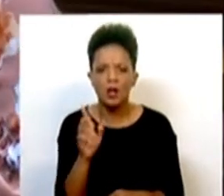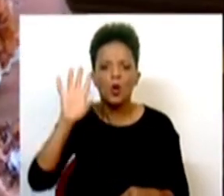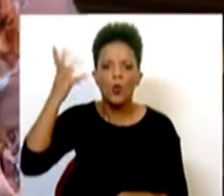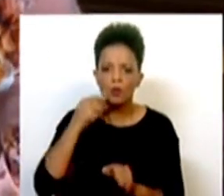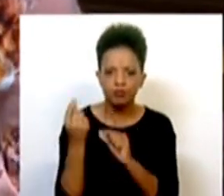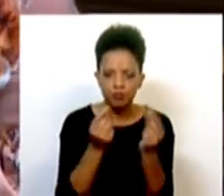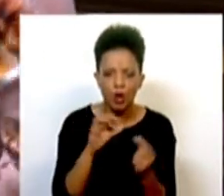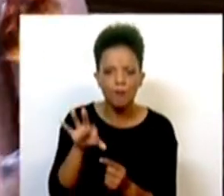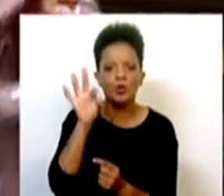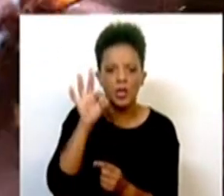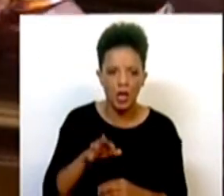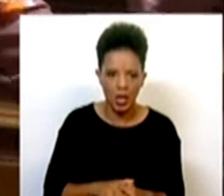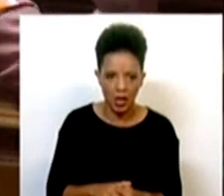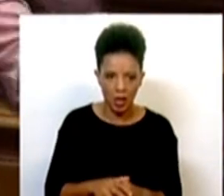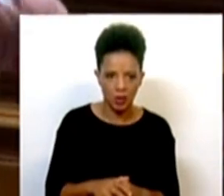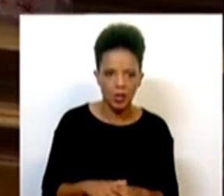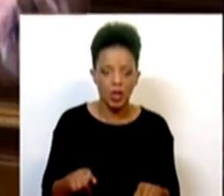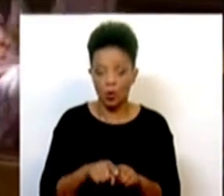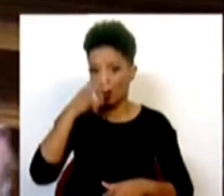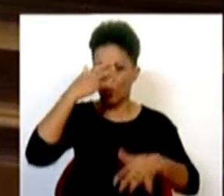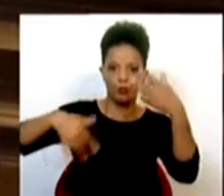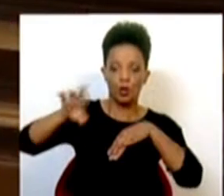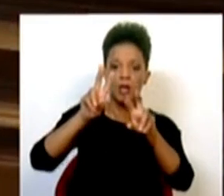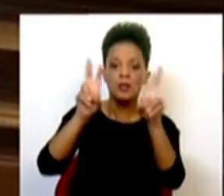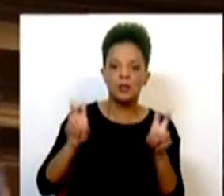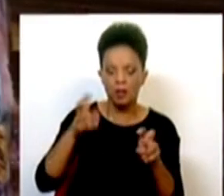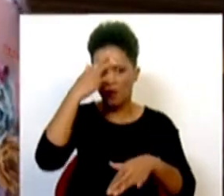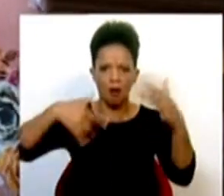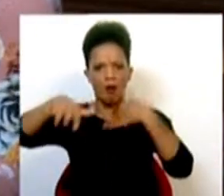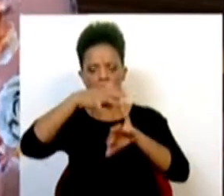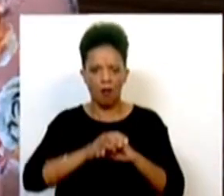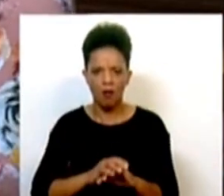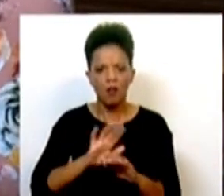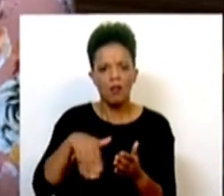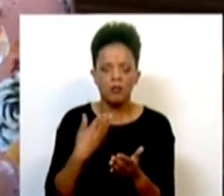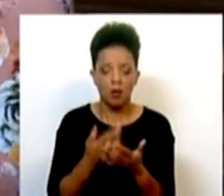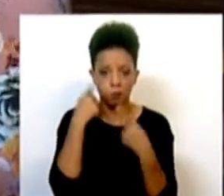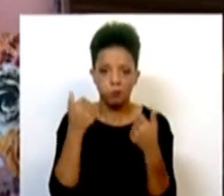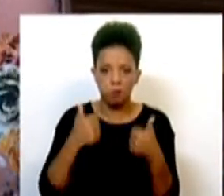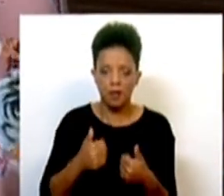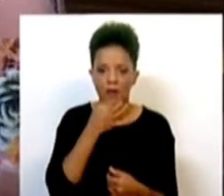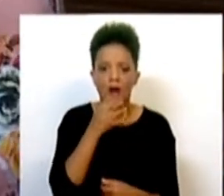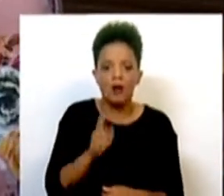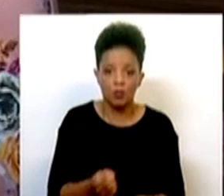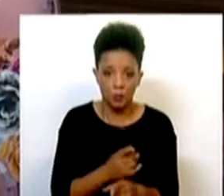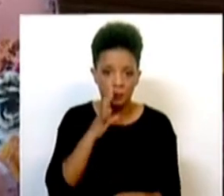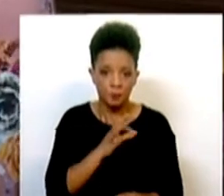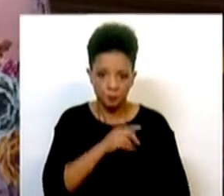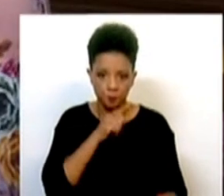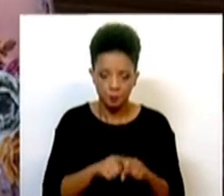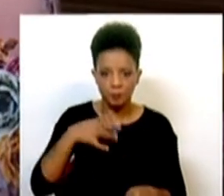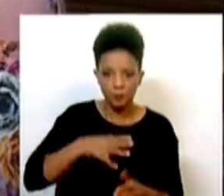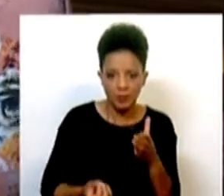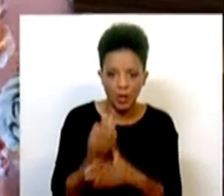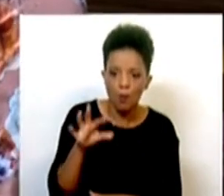discussão da opcionalidade. E existir uma debandada, foi esse o termo, e que sintetizava muito bem aquilo que estava em causa. Porque o Sr. Deputado, ao querer